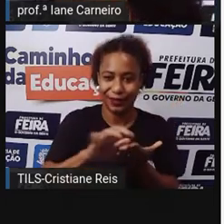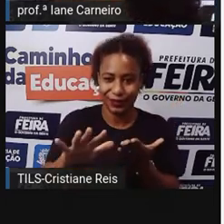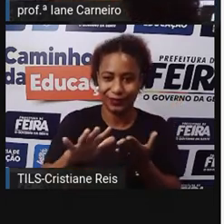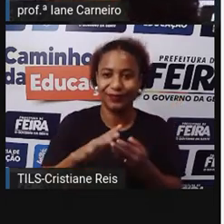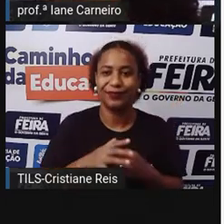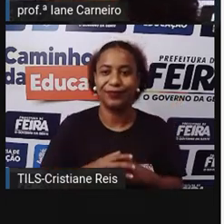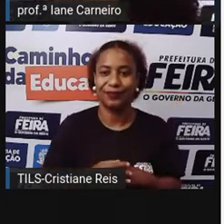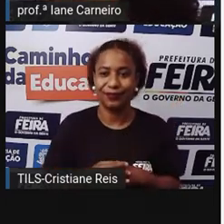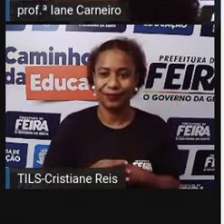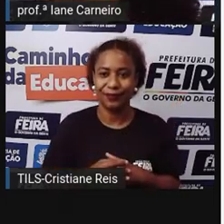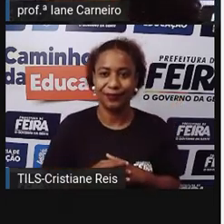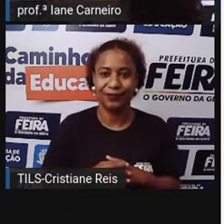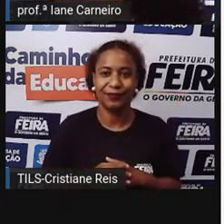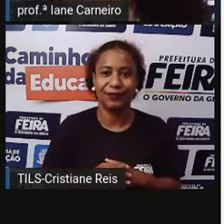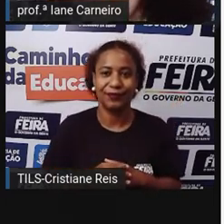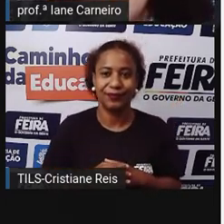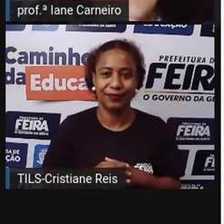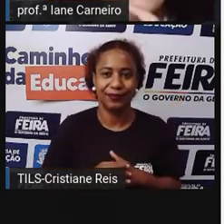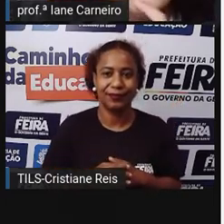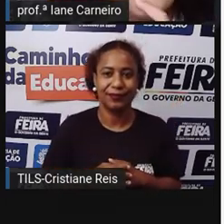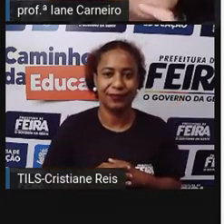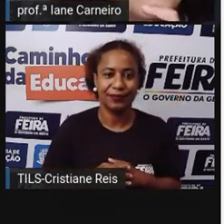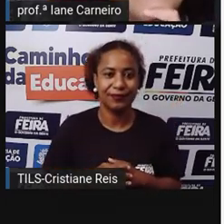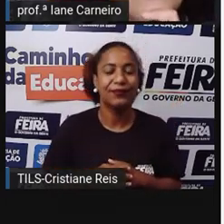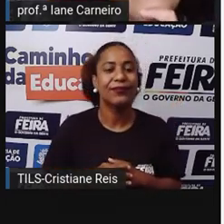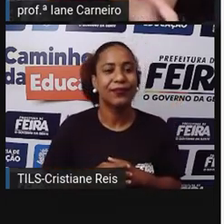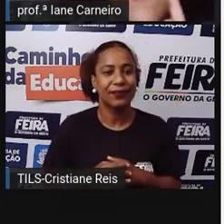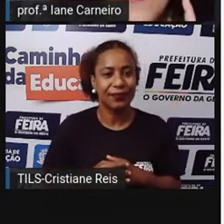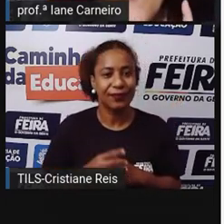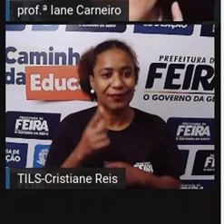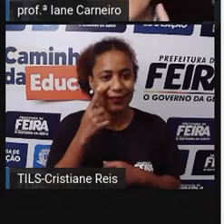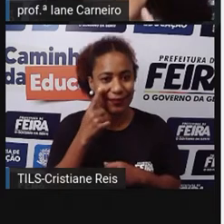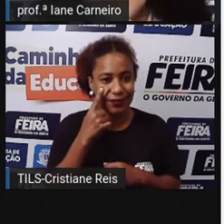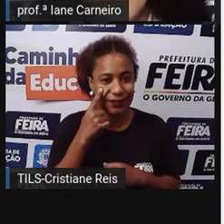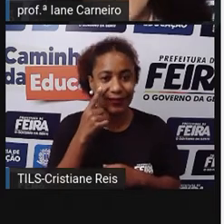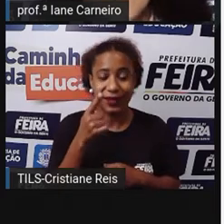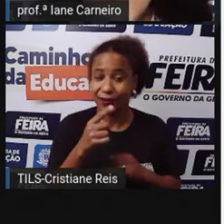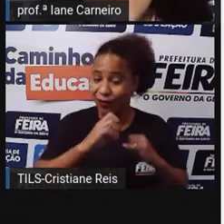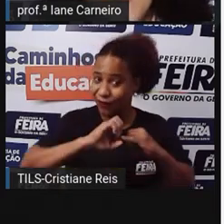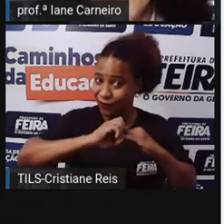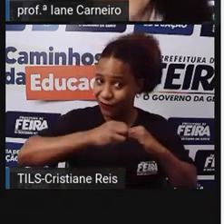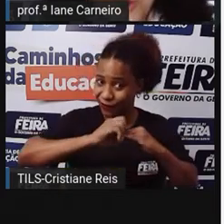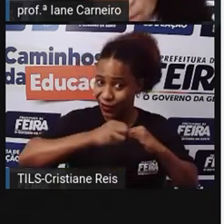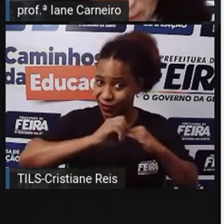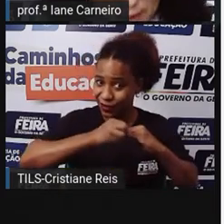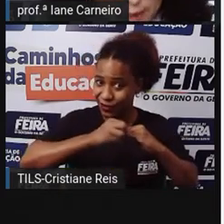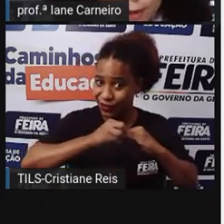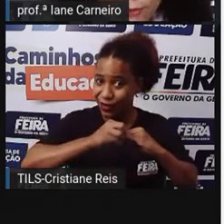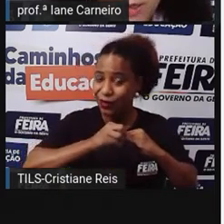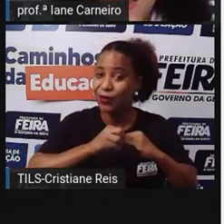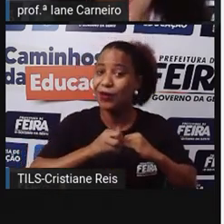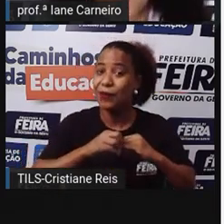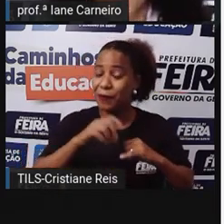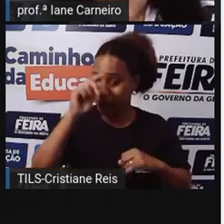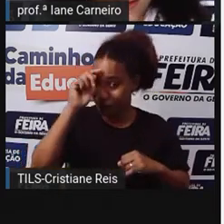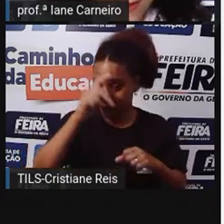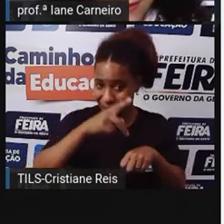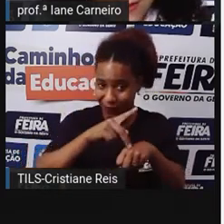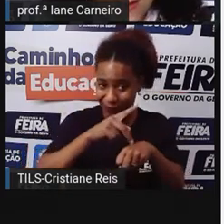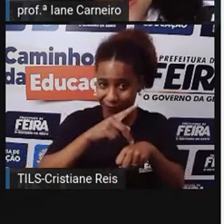Por conta disso Tá certo? Isso Olha só Não é qualquer feijão não Olha só É o feijão preto Né?